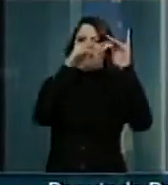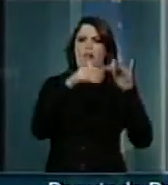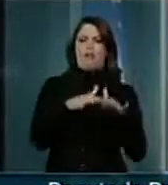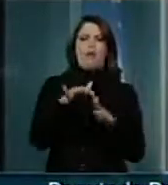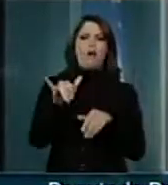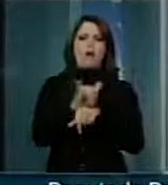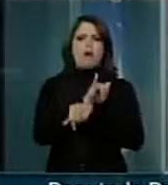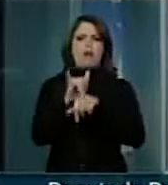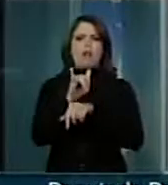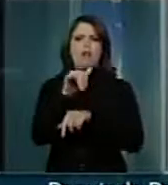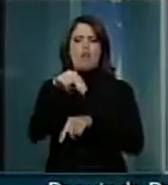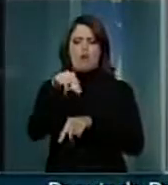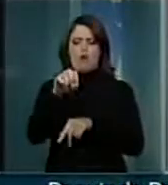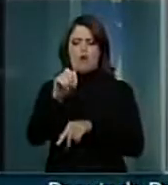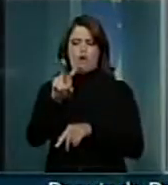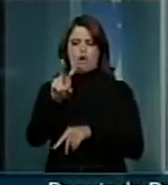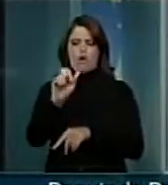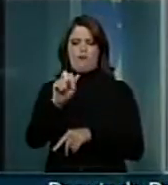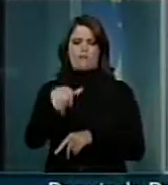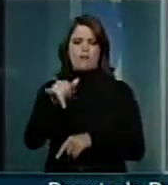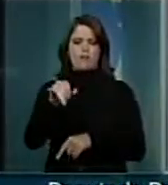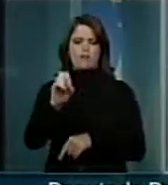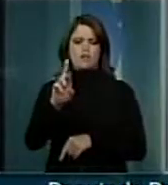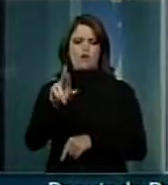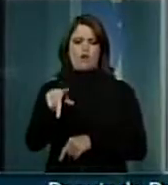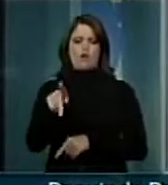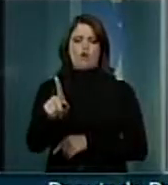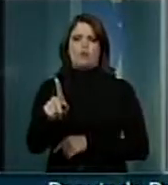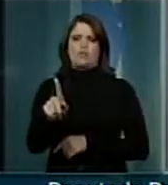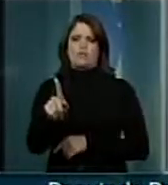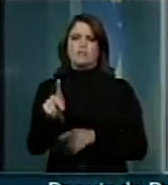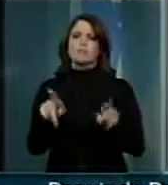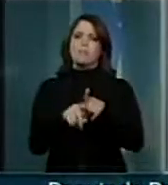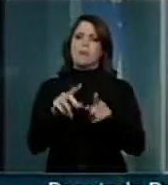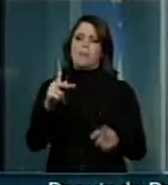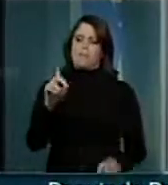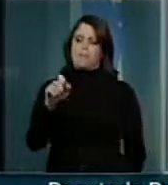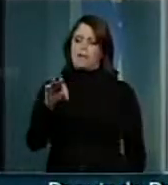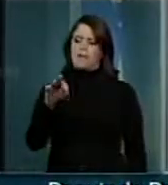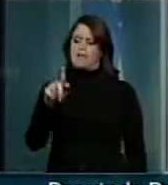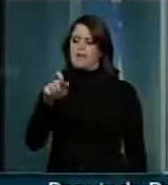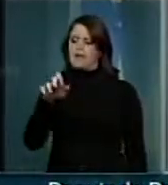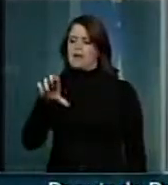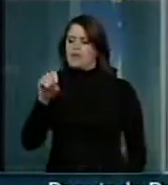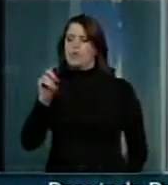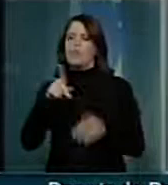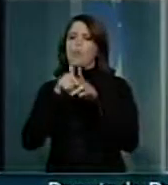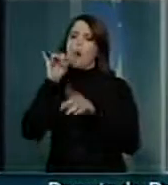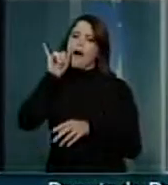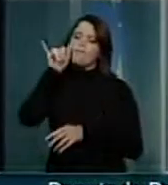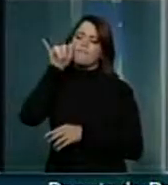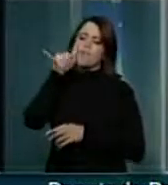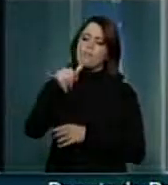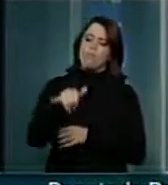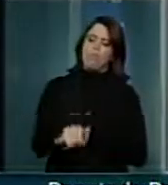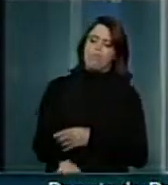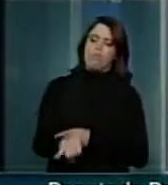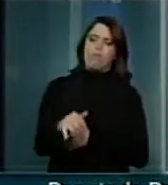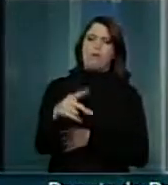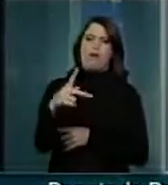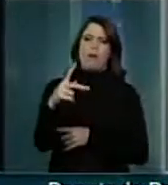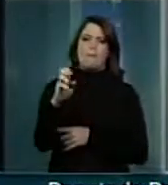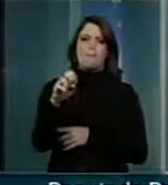Nova York, do atentado ao Pentágono na Virgínia e das vítimas do avião que caiu na